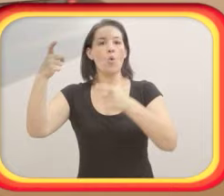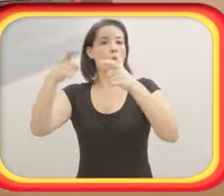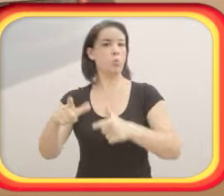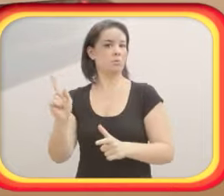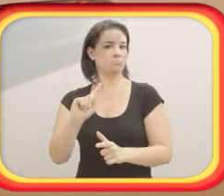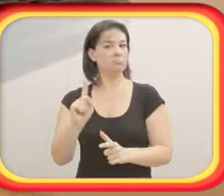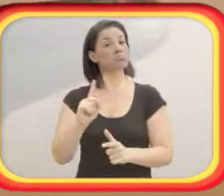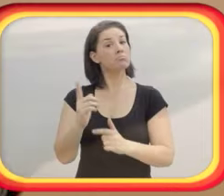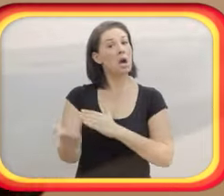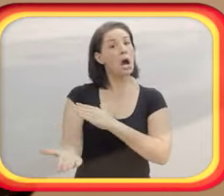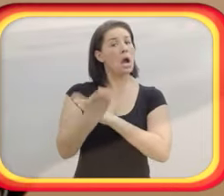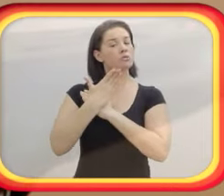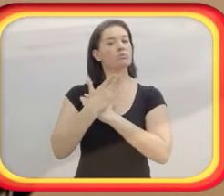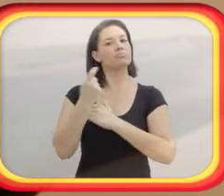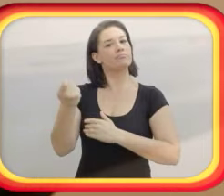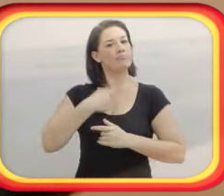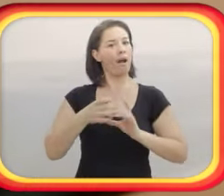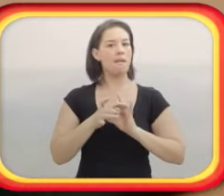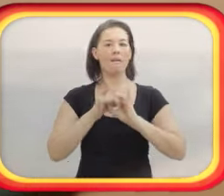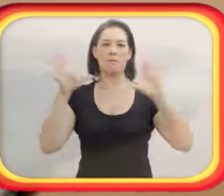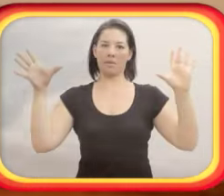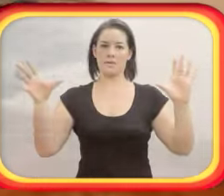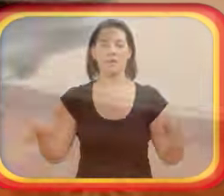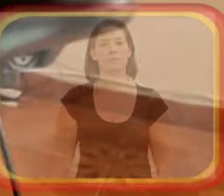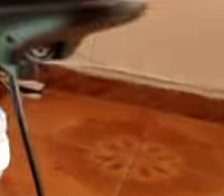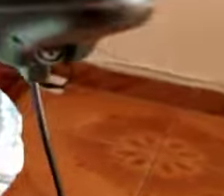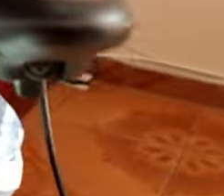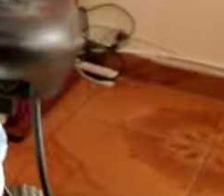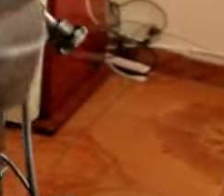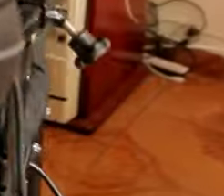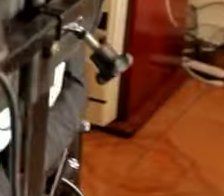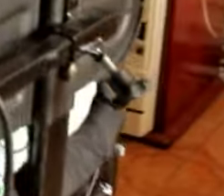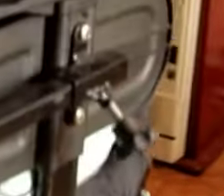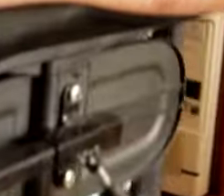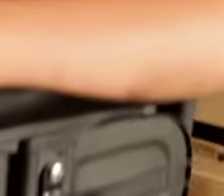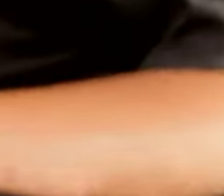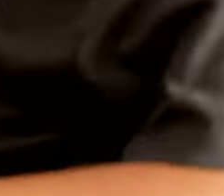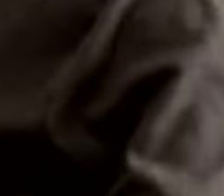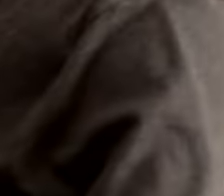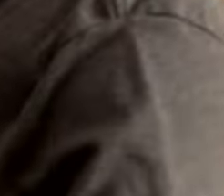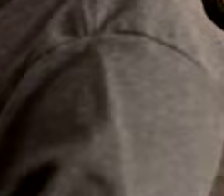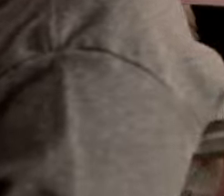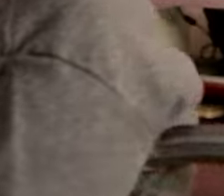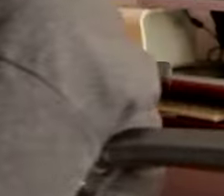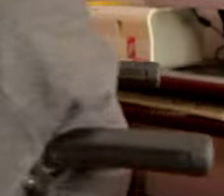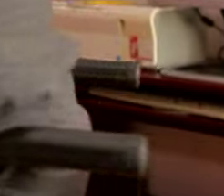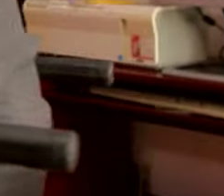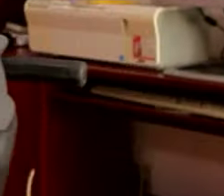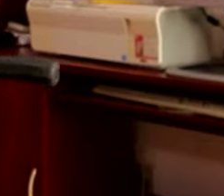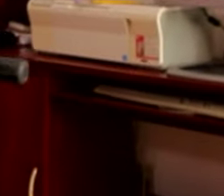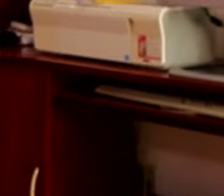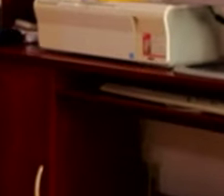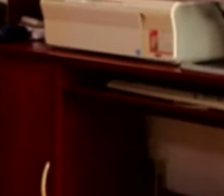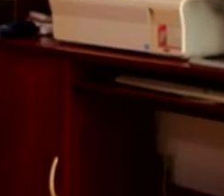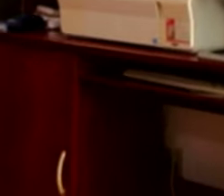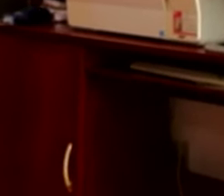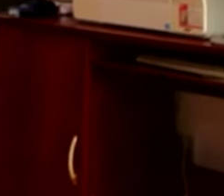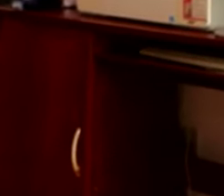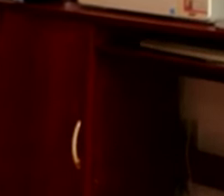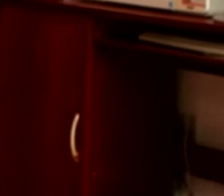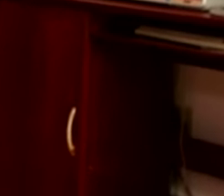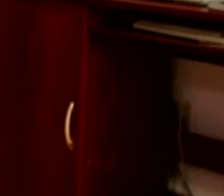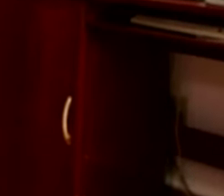sem que ela saia do lugar. E isso me deu bastante liberdade. Movimentando o joystick, ele anda pela sala.